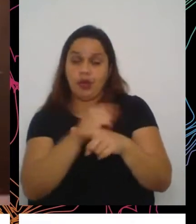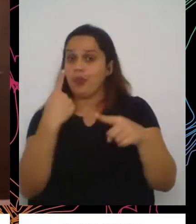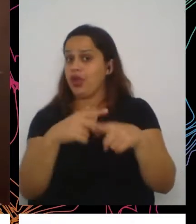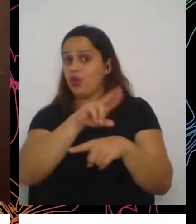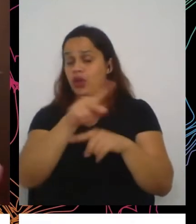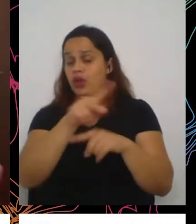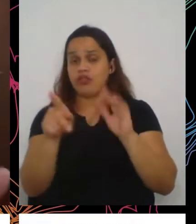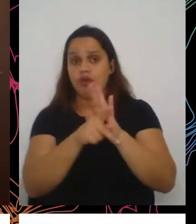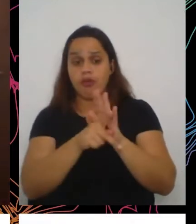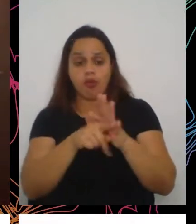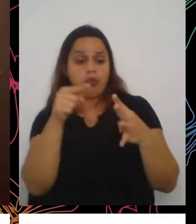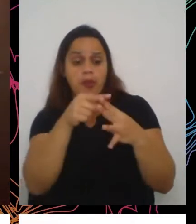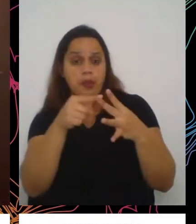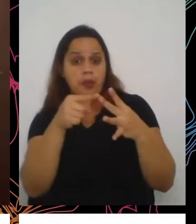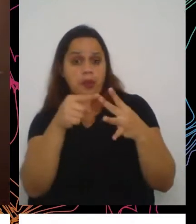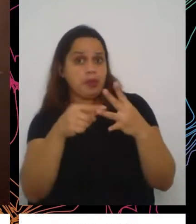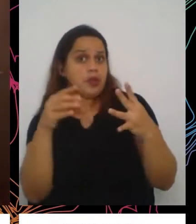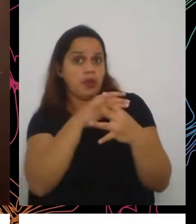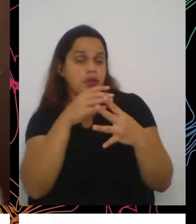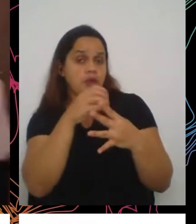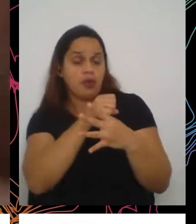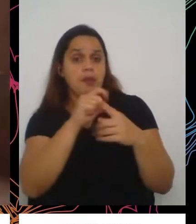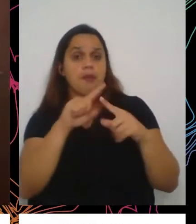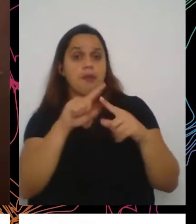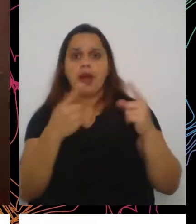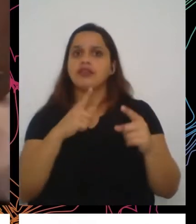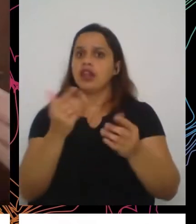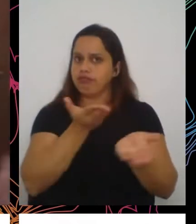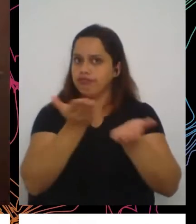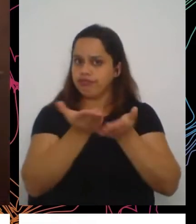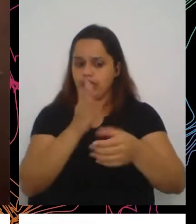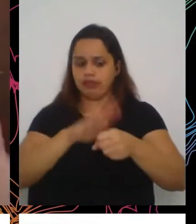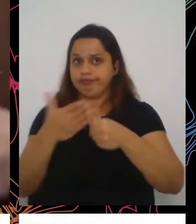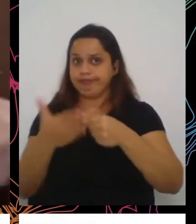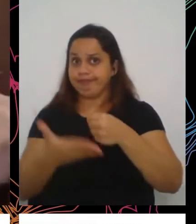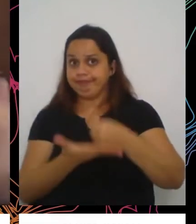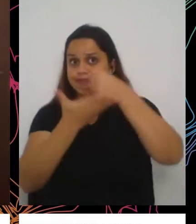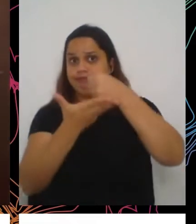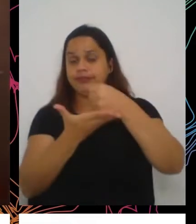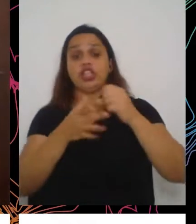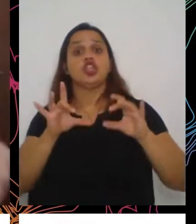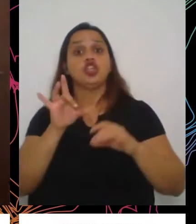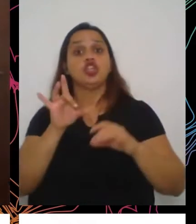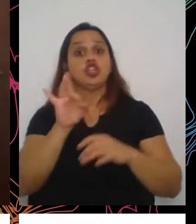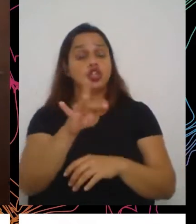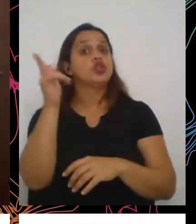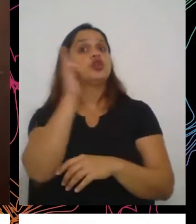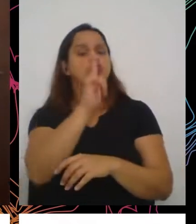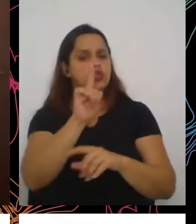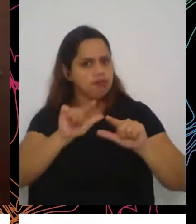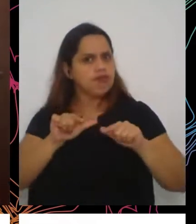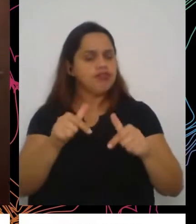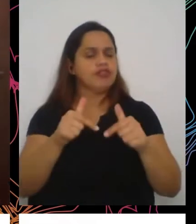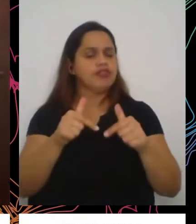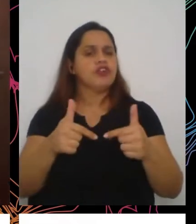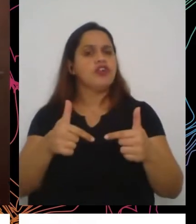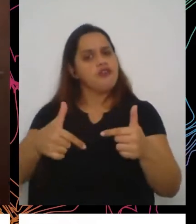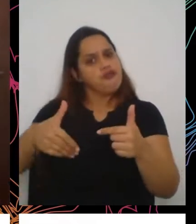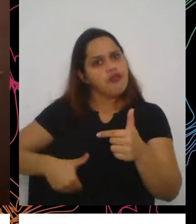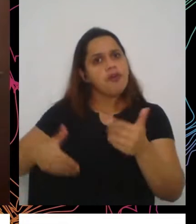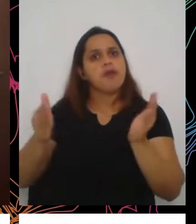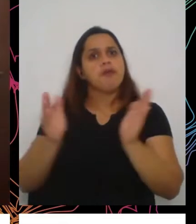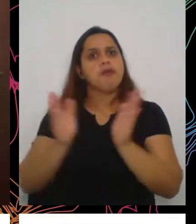emergenciais, mas que trate com sustentabilidade. Só enfrentaremos a fome, a pobreza e as